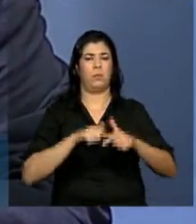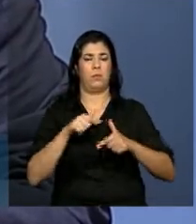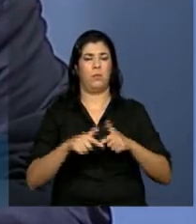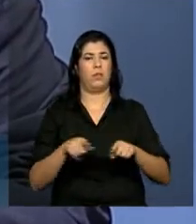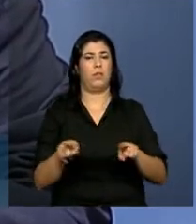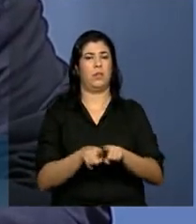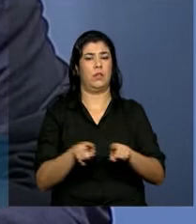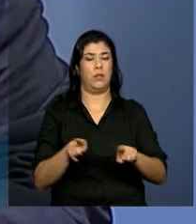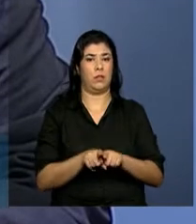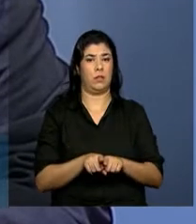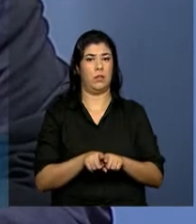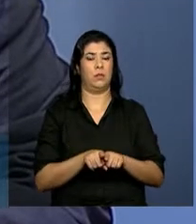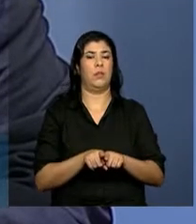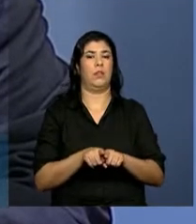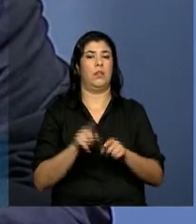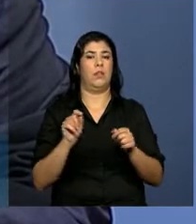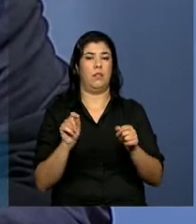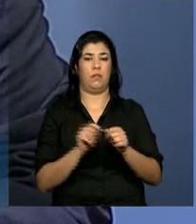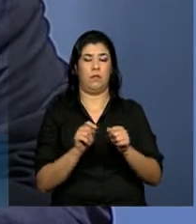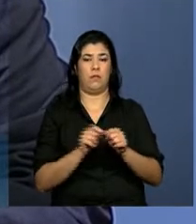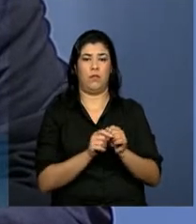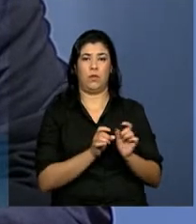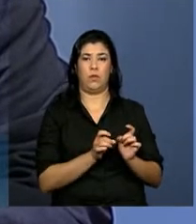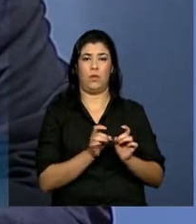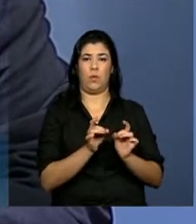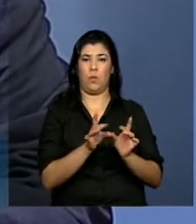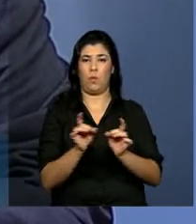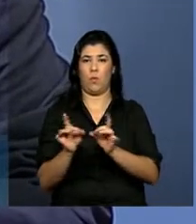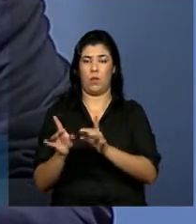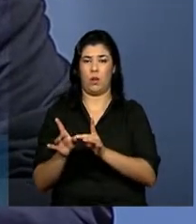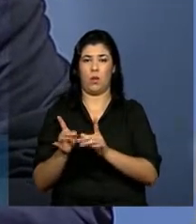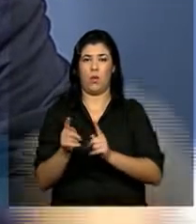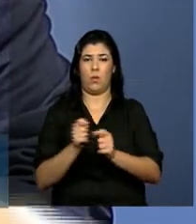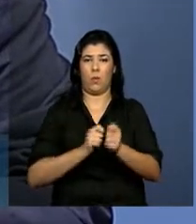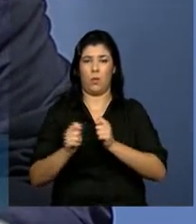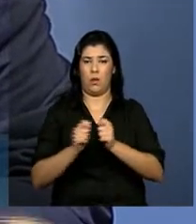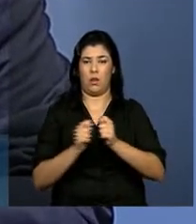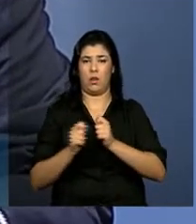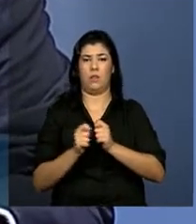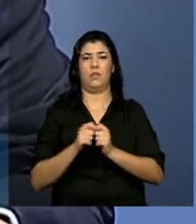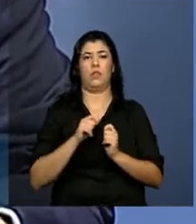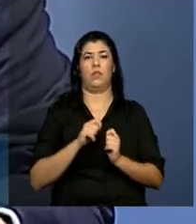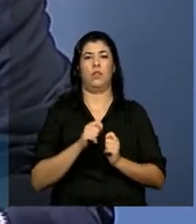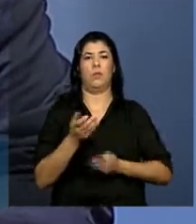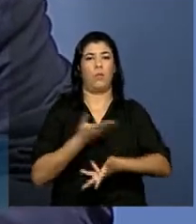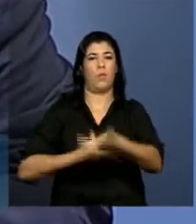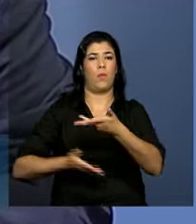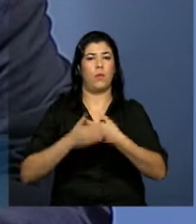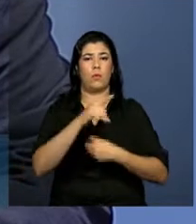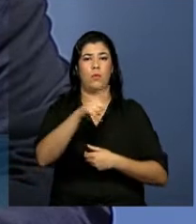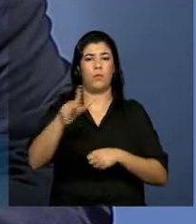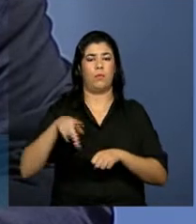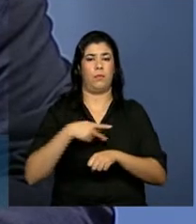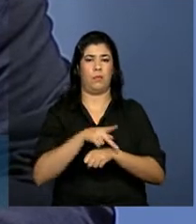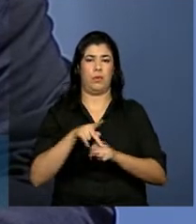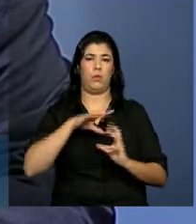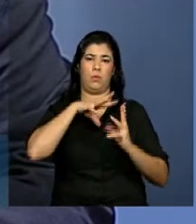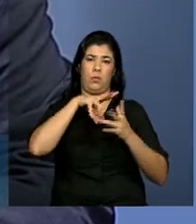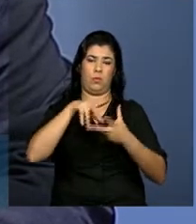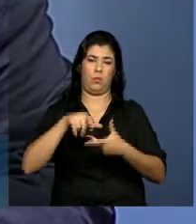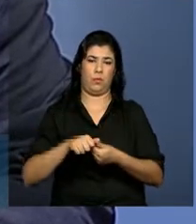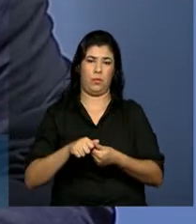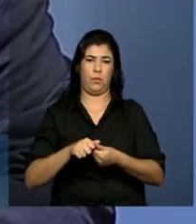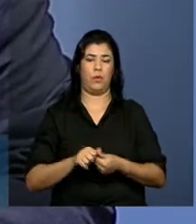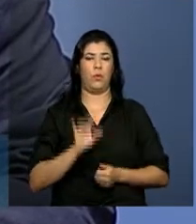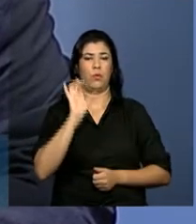atuante no comércio, nas negociações comerciais internacionais. O diretor-geral da